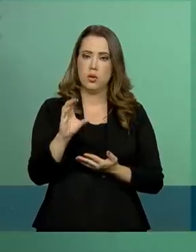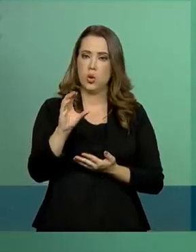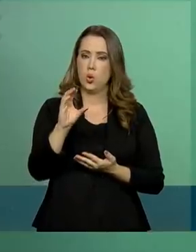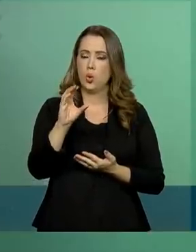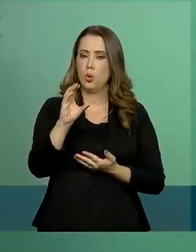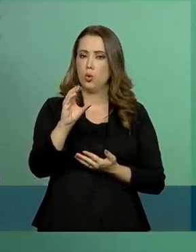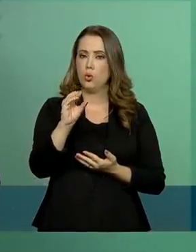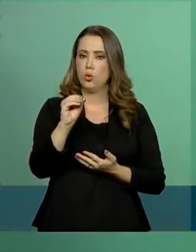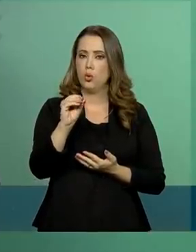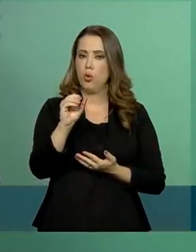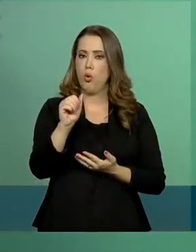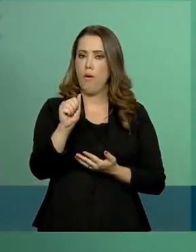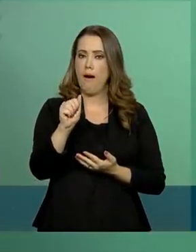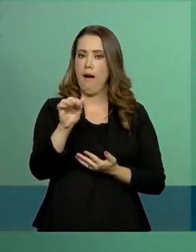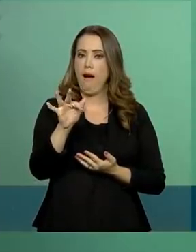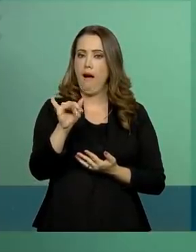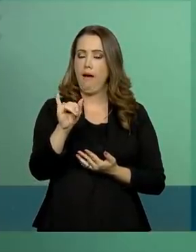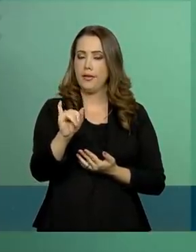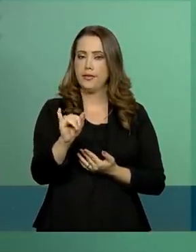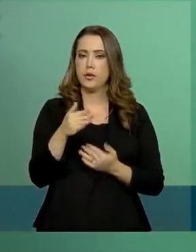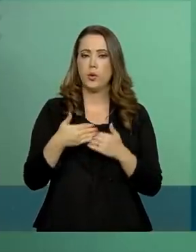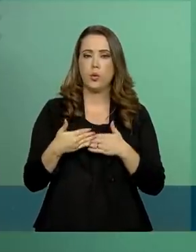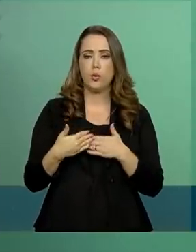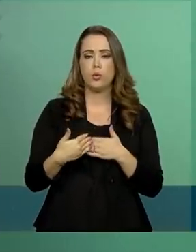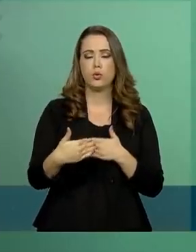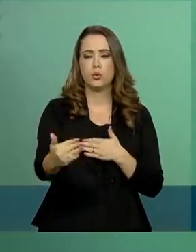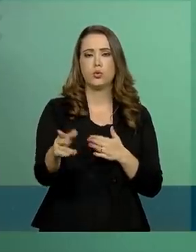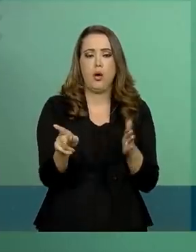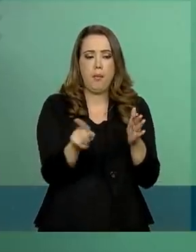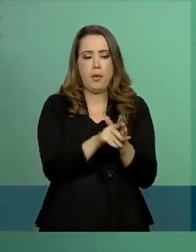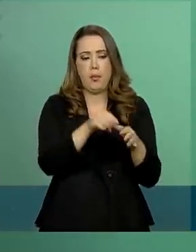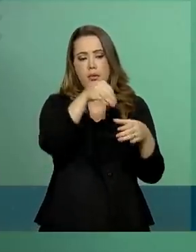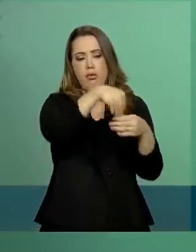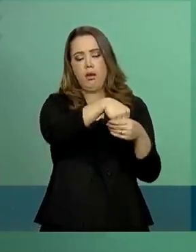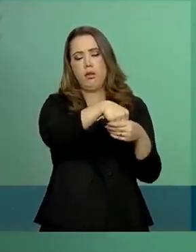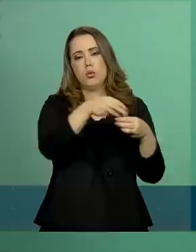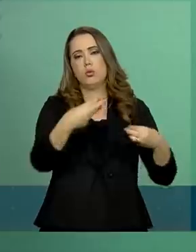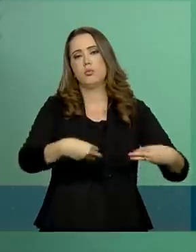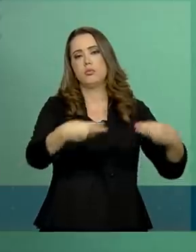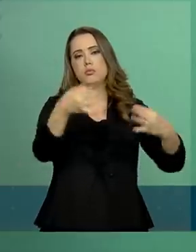permanece sob a ege do Ministério da Justiça.